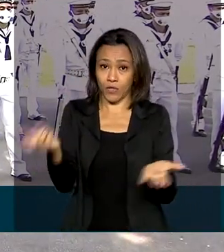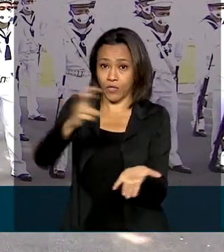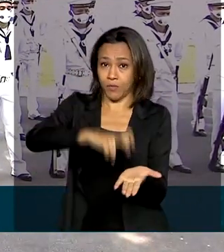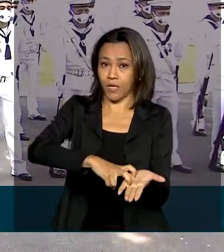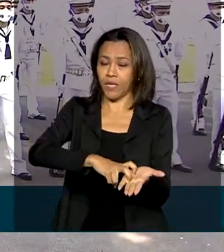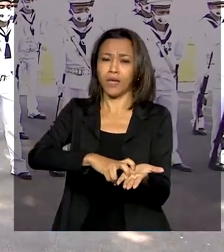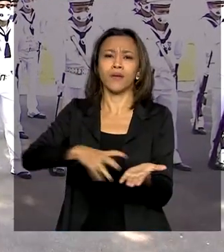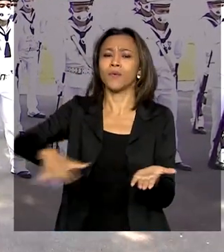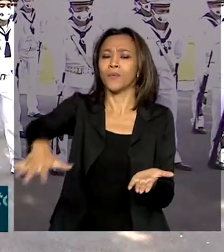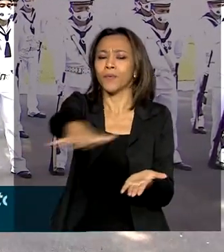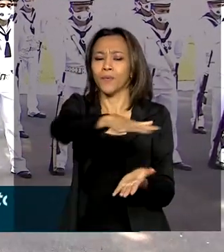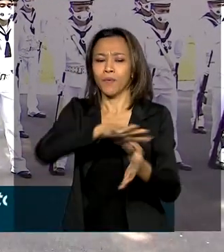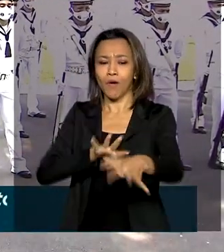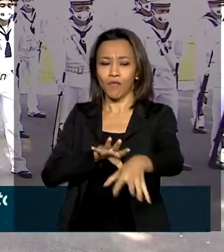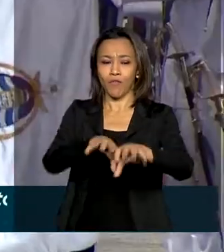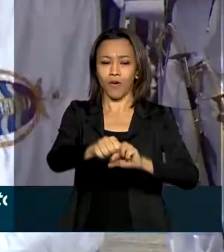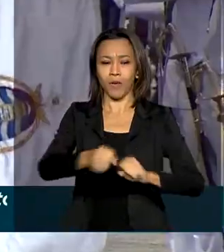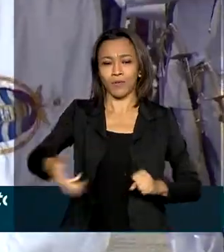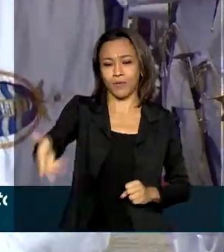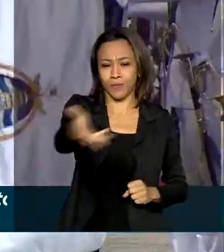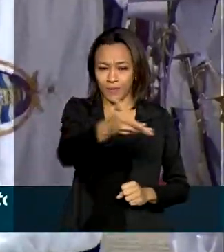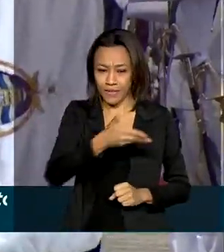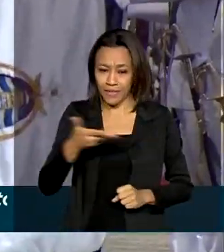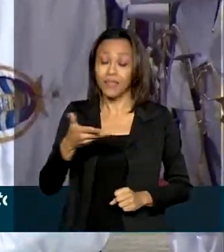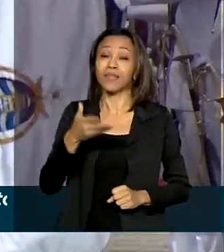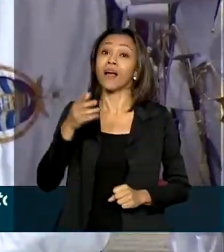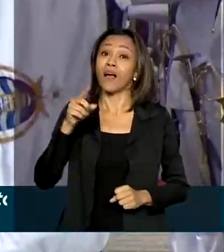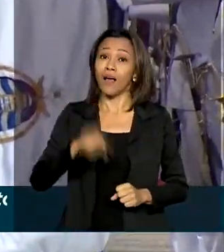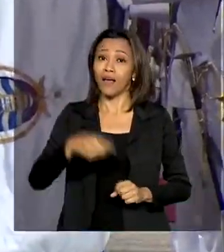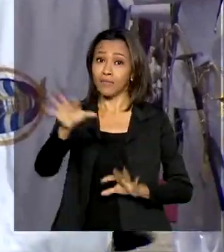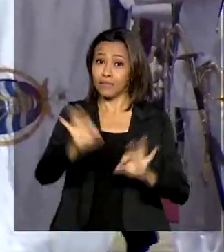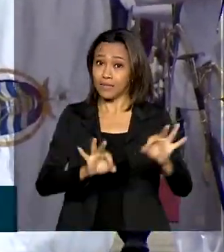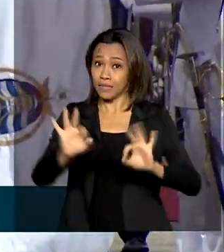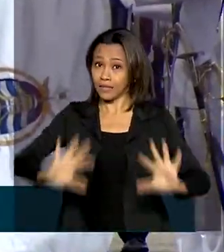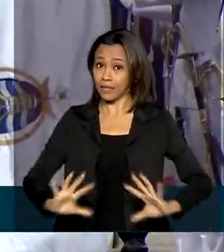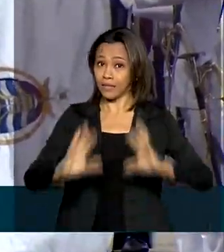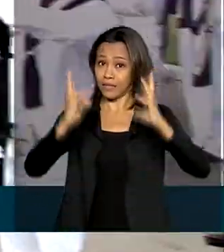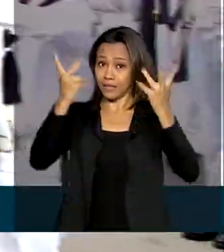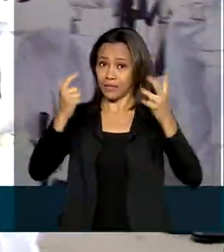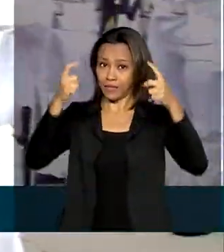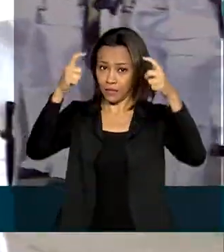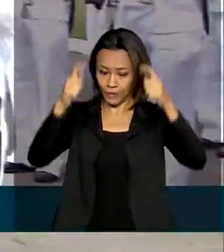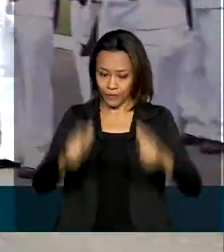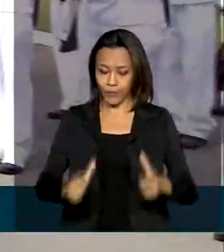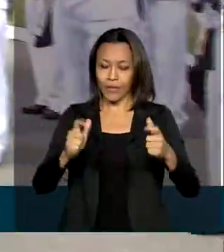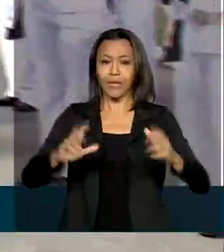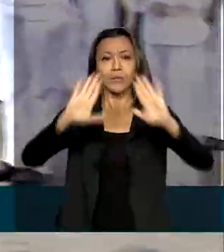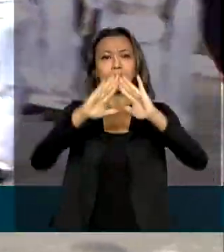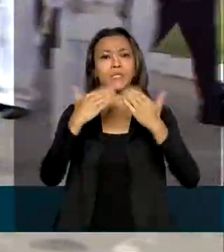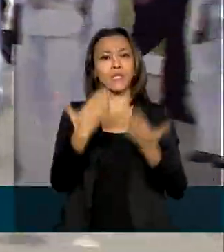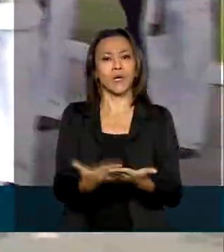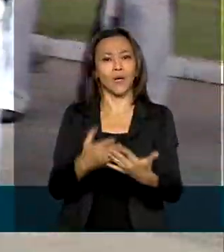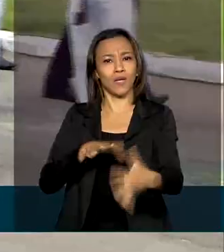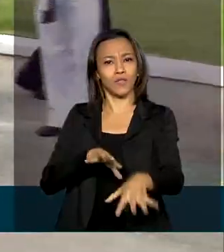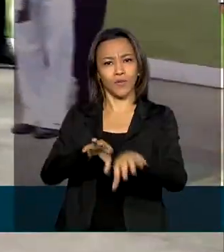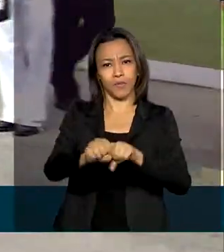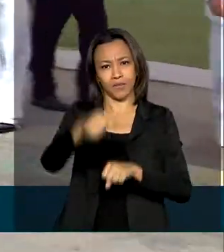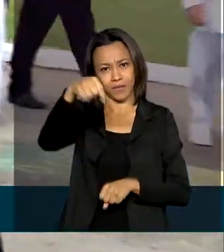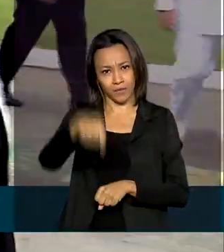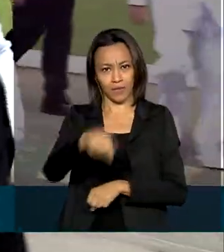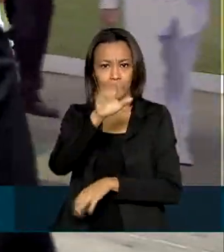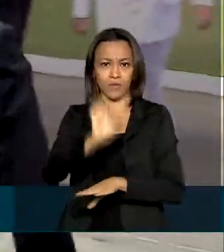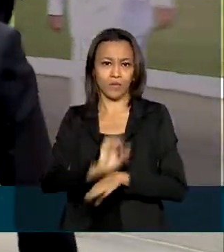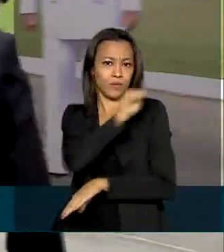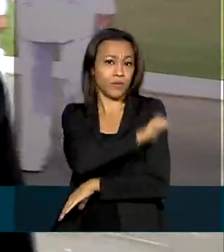dos novos sargentos da Marinha do Brasil. O evento foi realizado no Centro de Instrução Almirante Alexandrino, aqui no Rio de Janeiro.